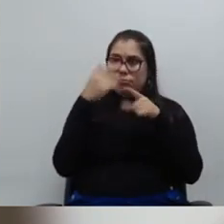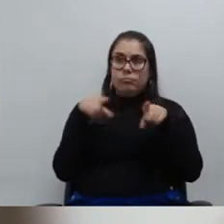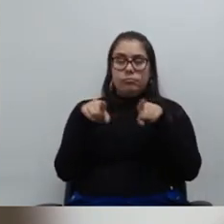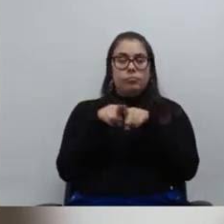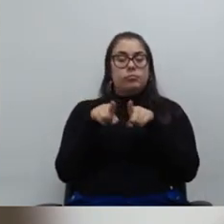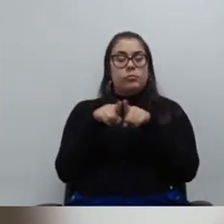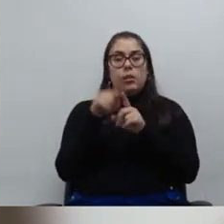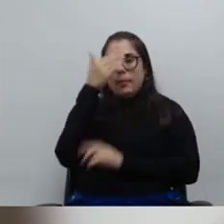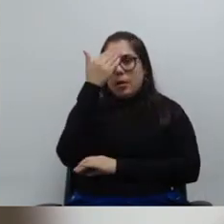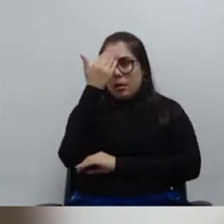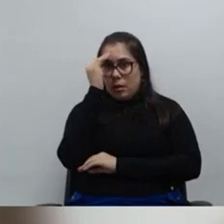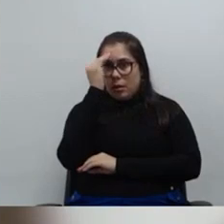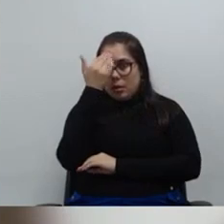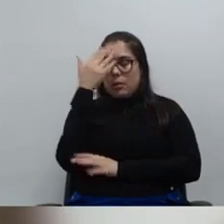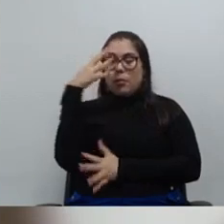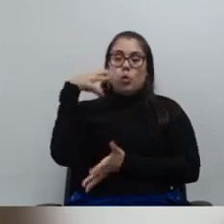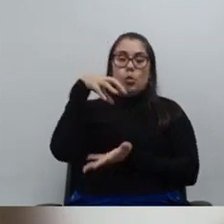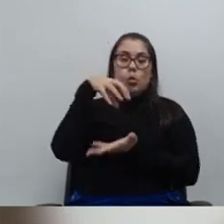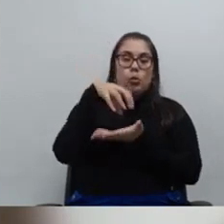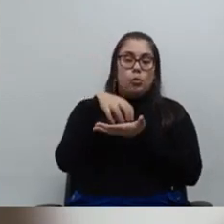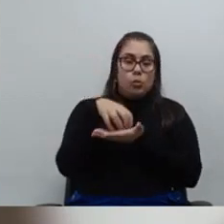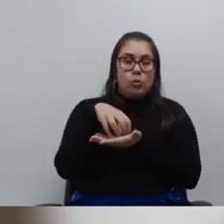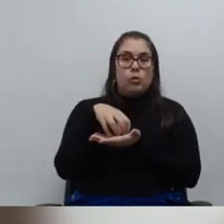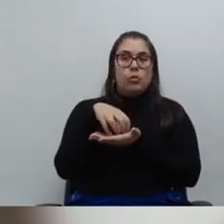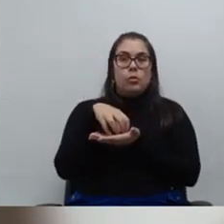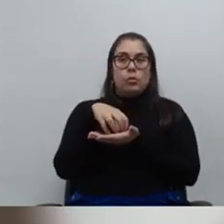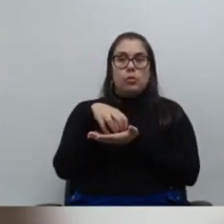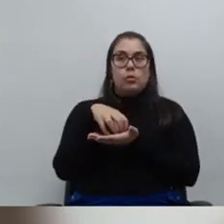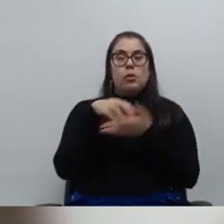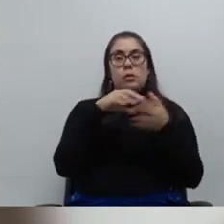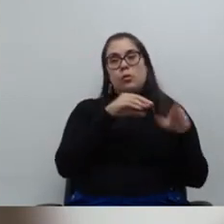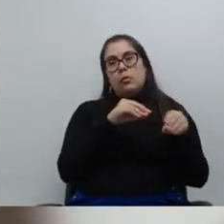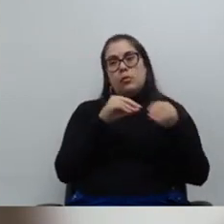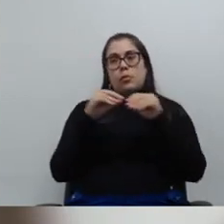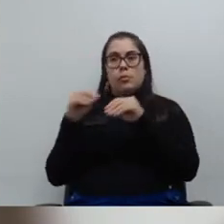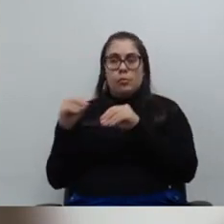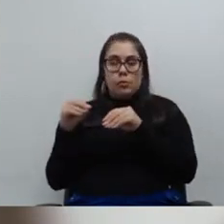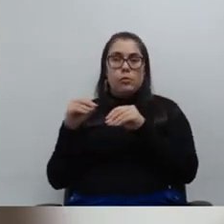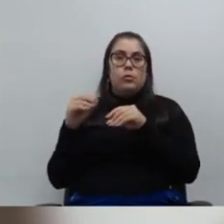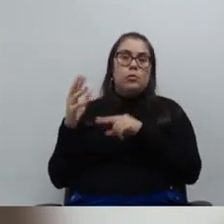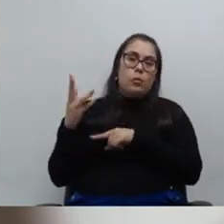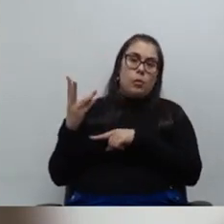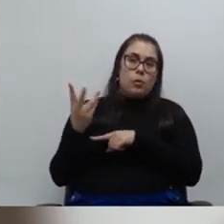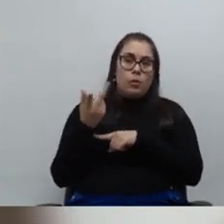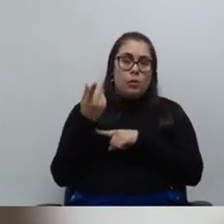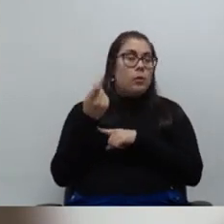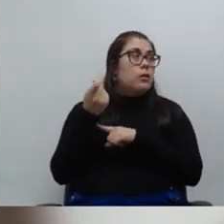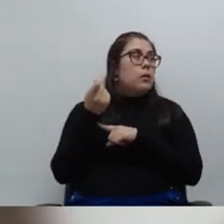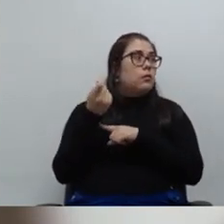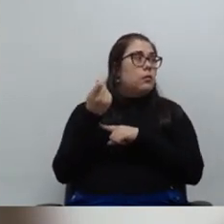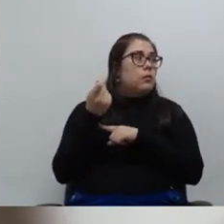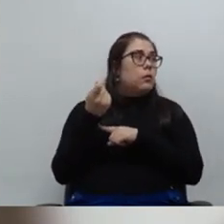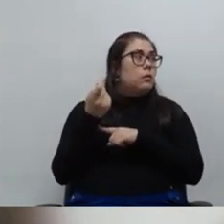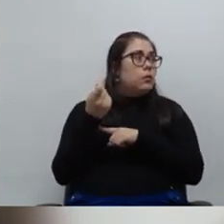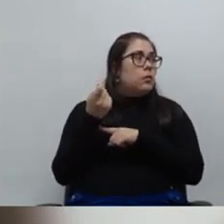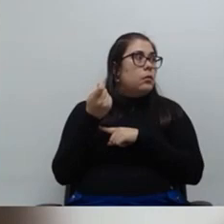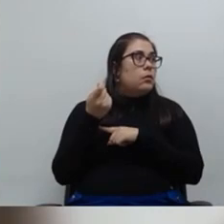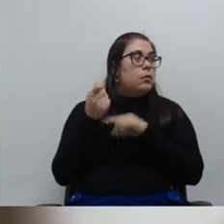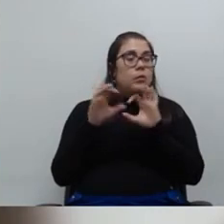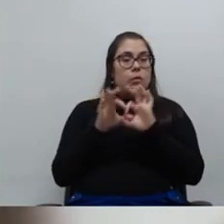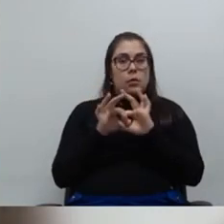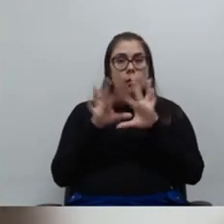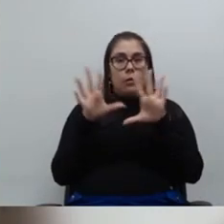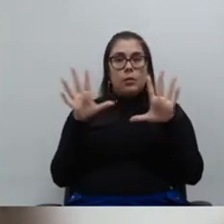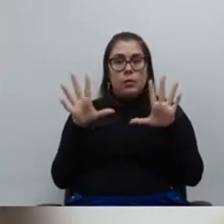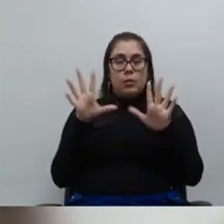compreensão dos núcleos com relação à remoção qualificada, que é inclusive o termo utilizado, na deliberação